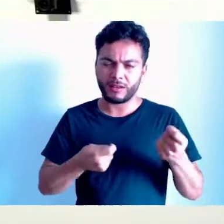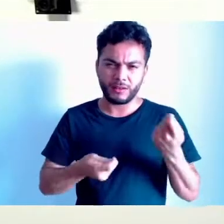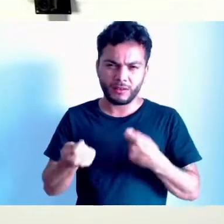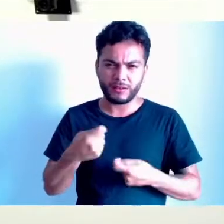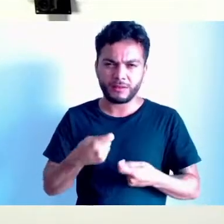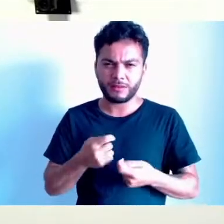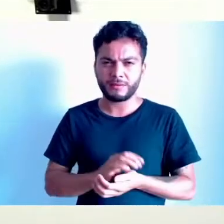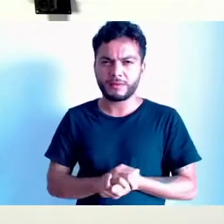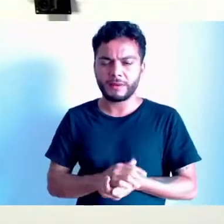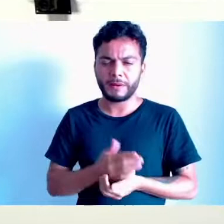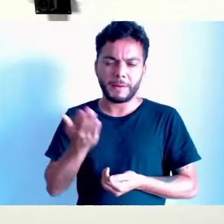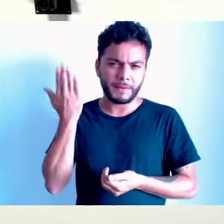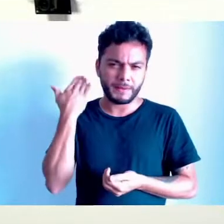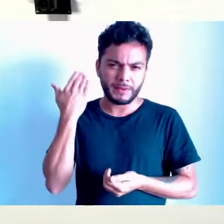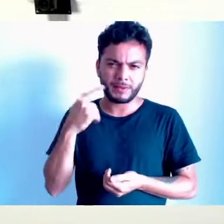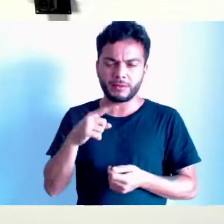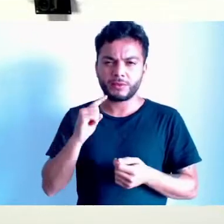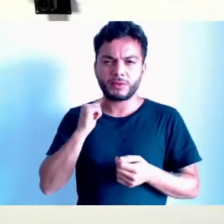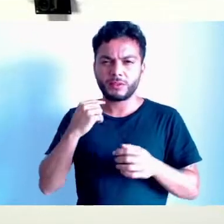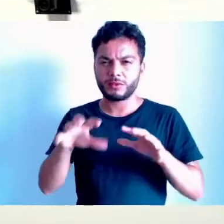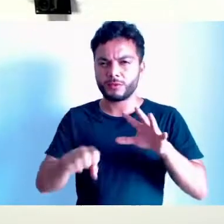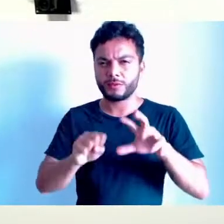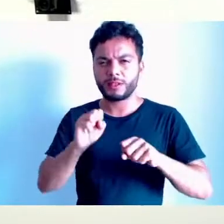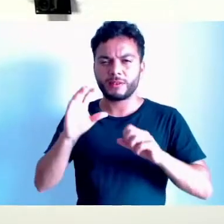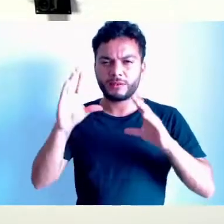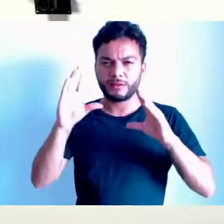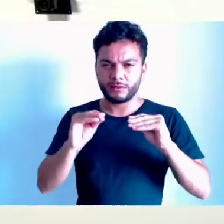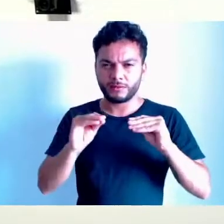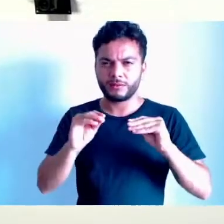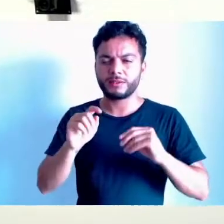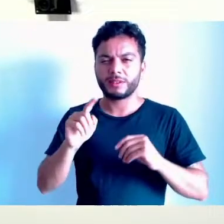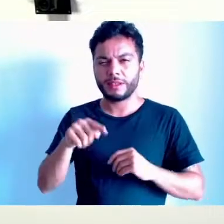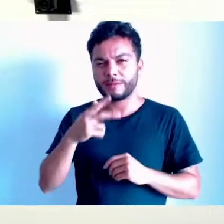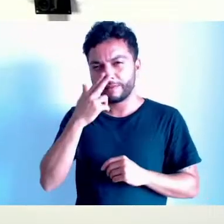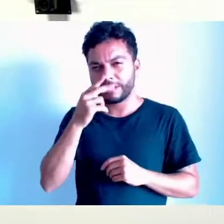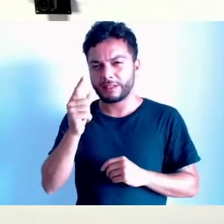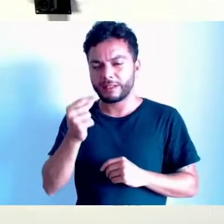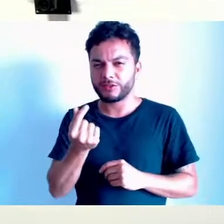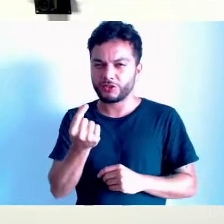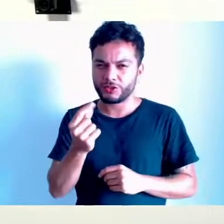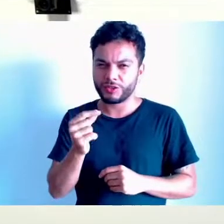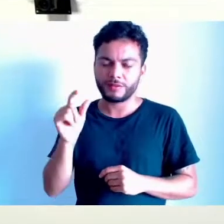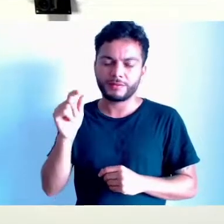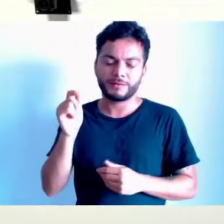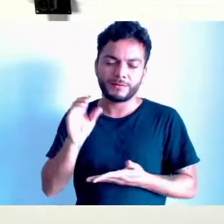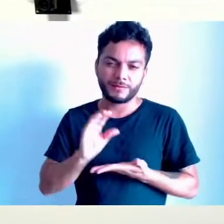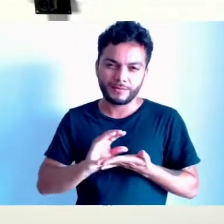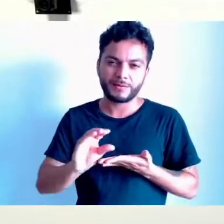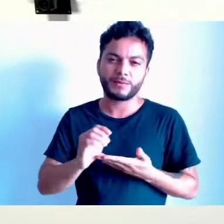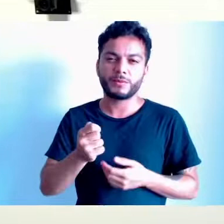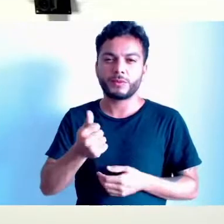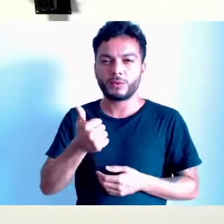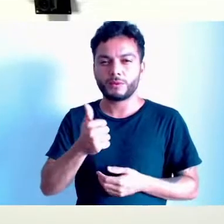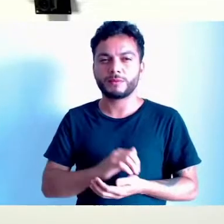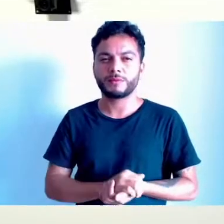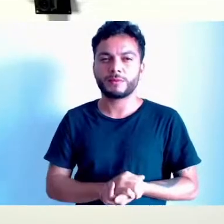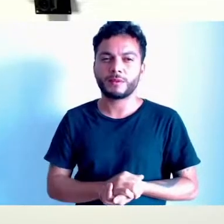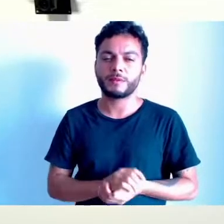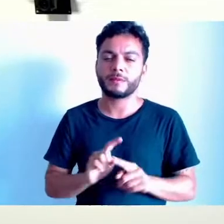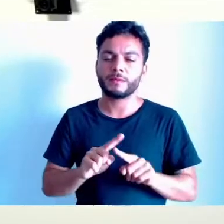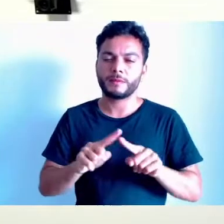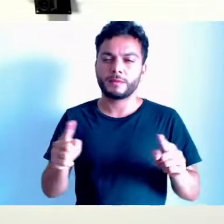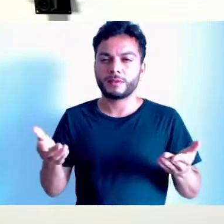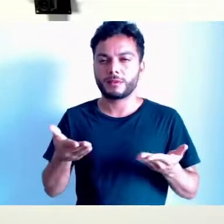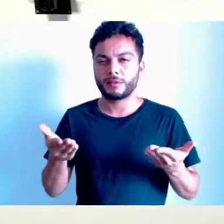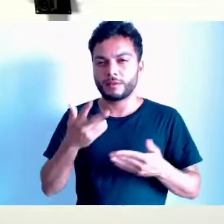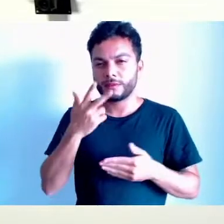noite, e, de certo, ia baratear, mas a informação que a gente tem é que aumentou ainda as notas pagas